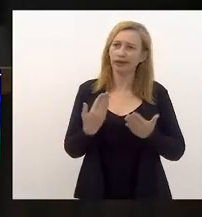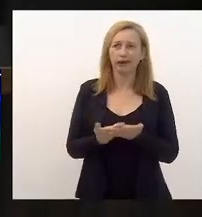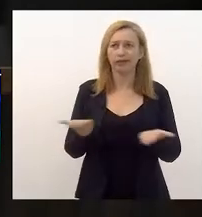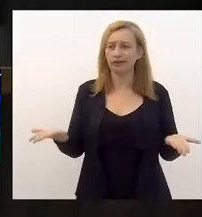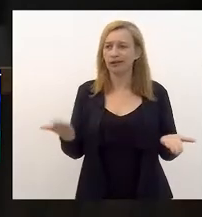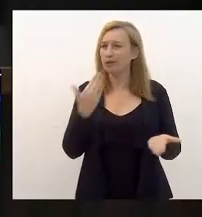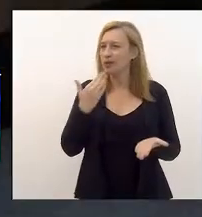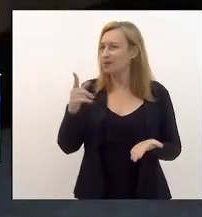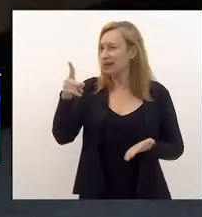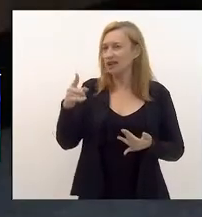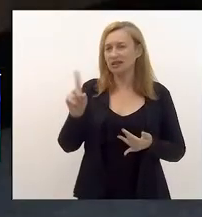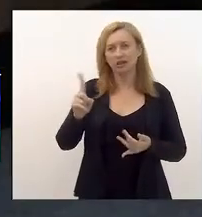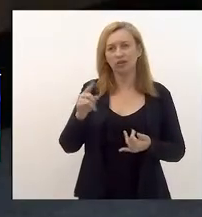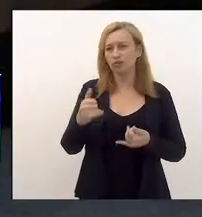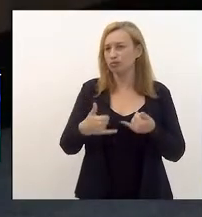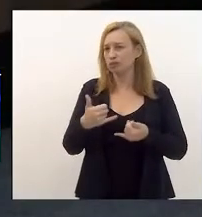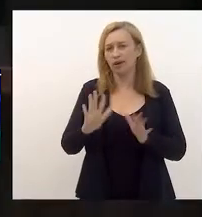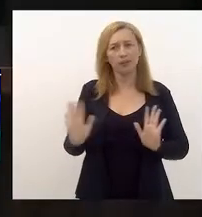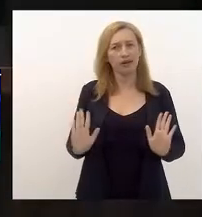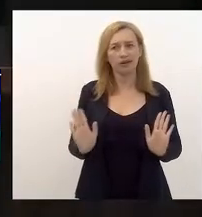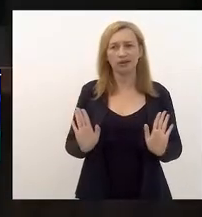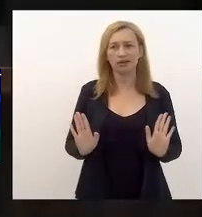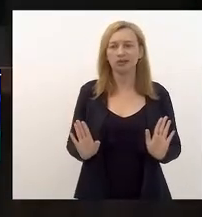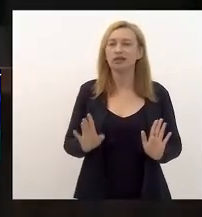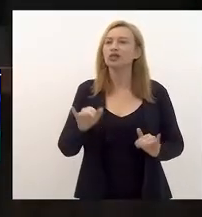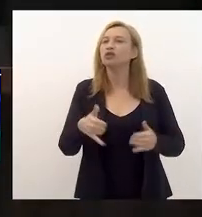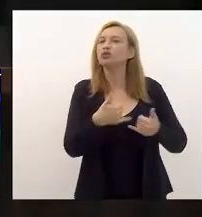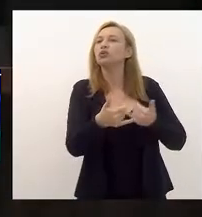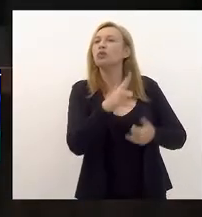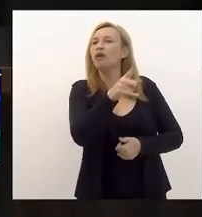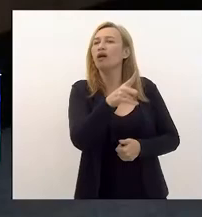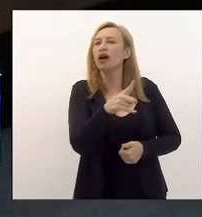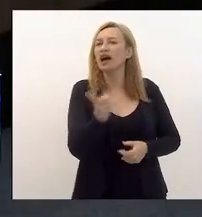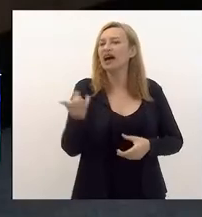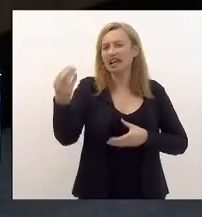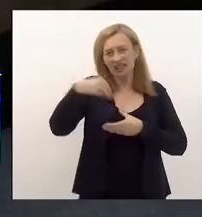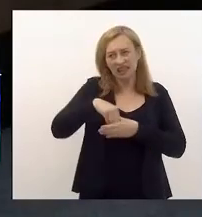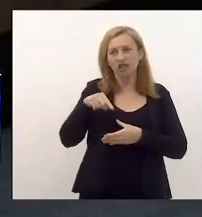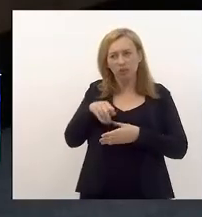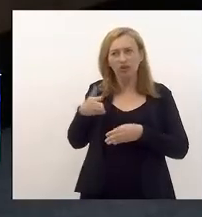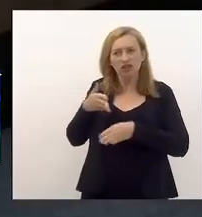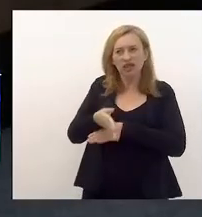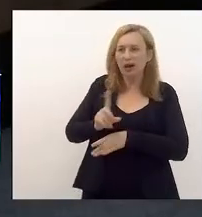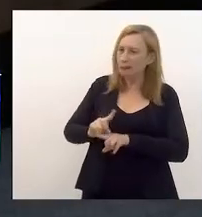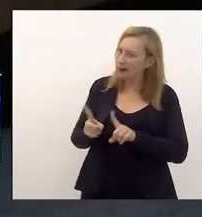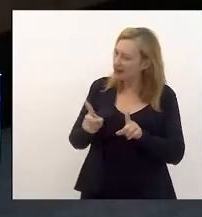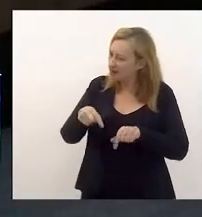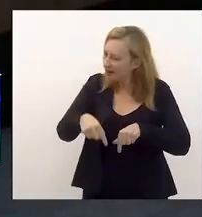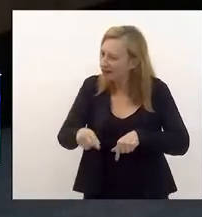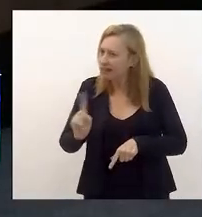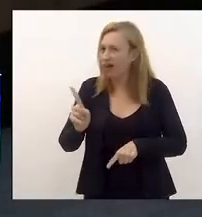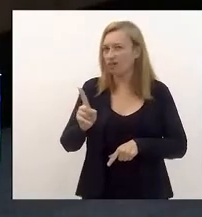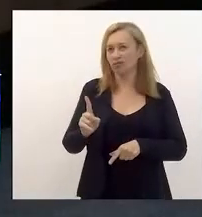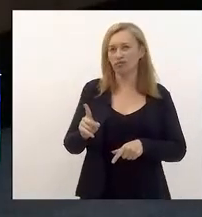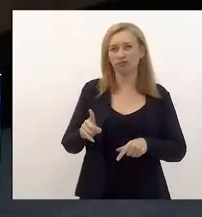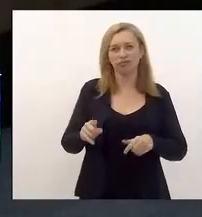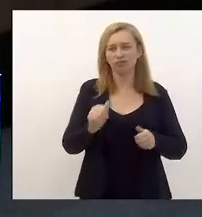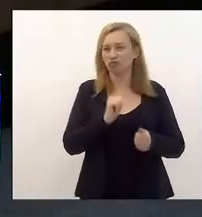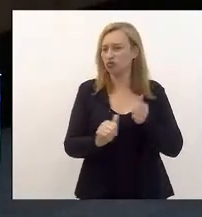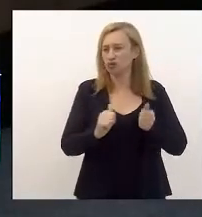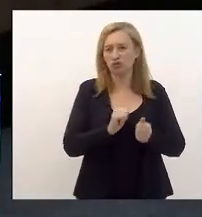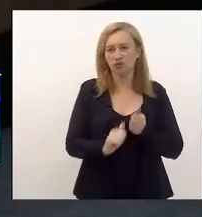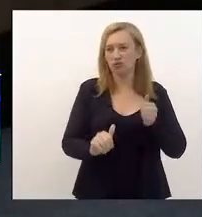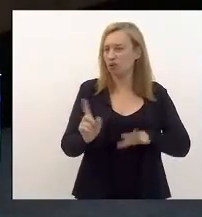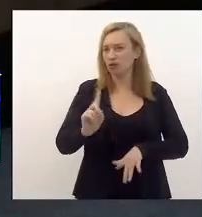pedindo para ele não jogar mais, não pode. Aquele pessoal que jogou de máscara... Aqui dentro você pode entrar, mas no campo, Felipe, você não joga mais. Vamos fazer